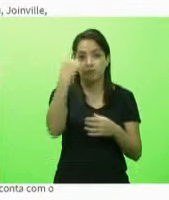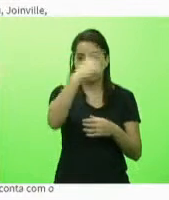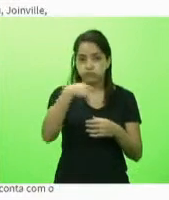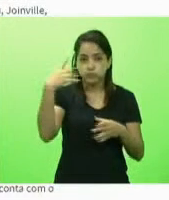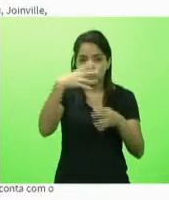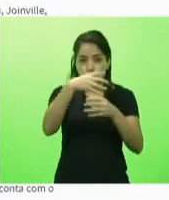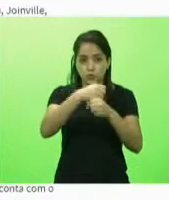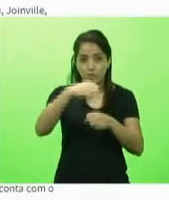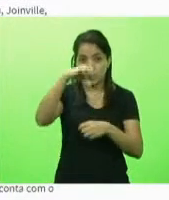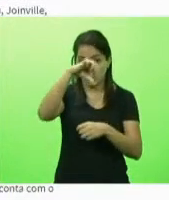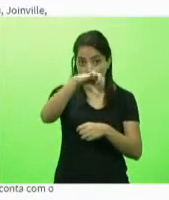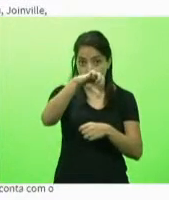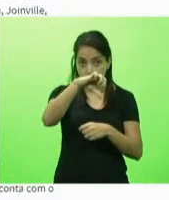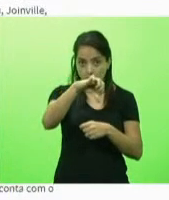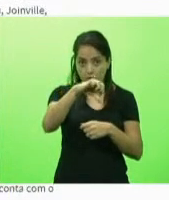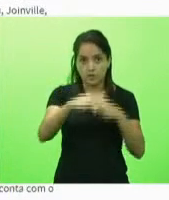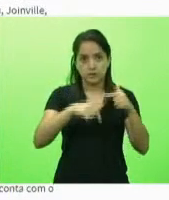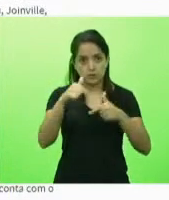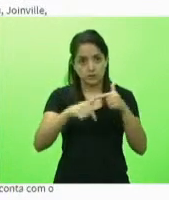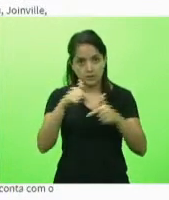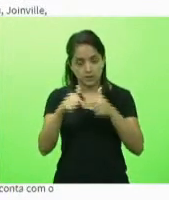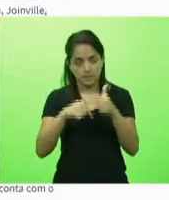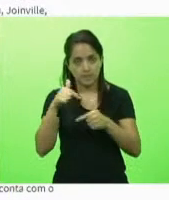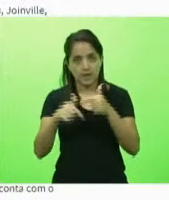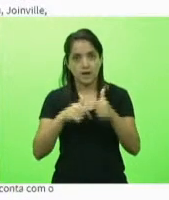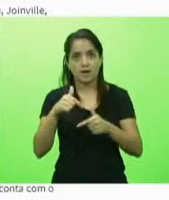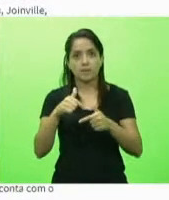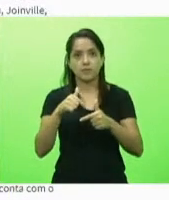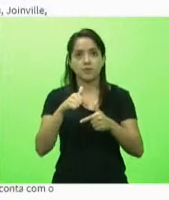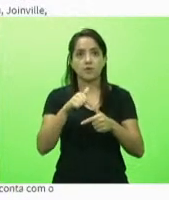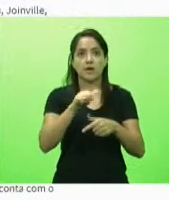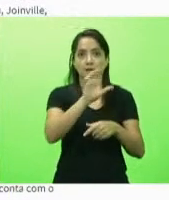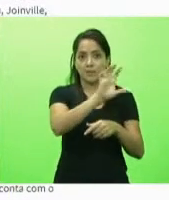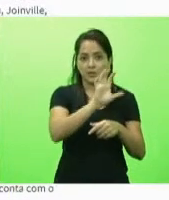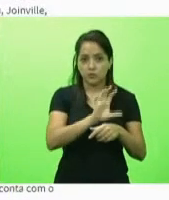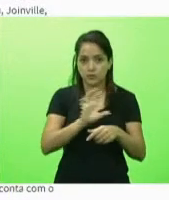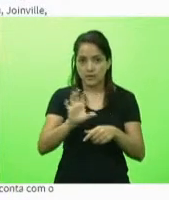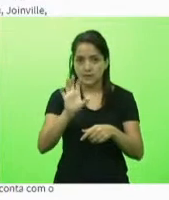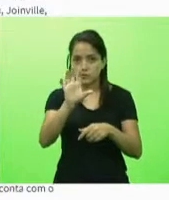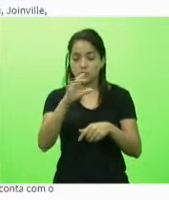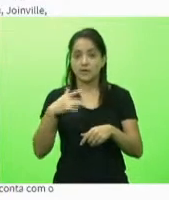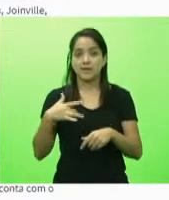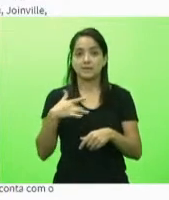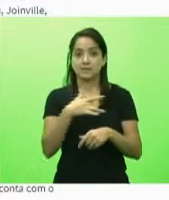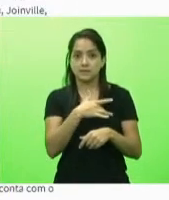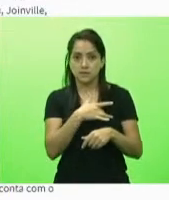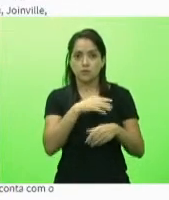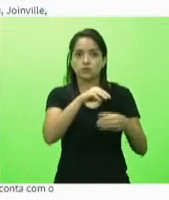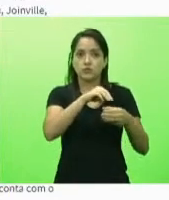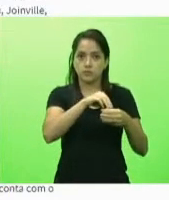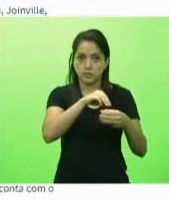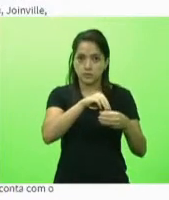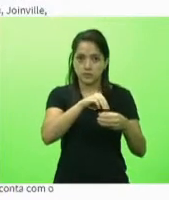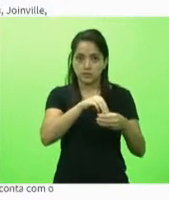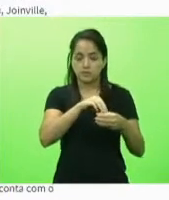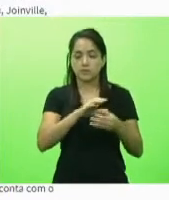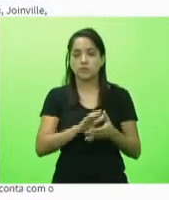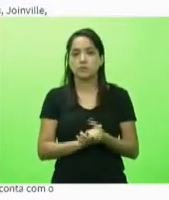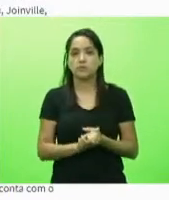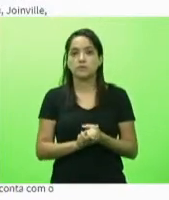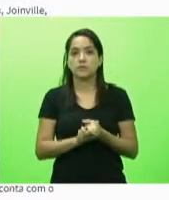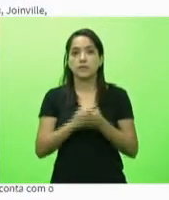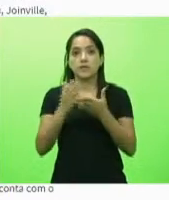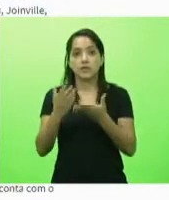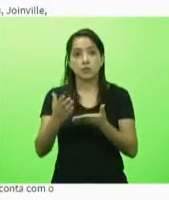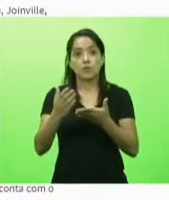nós descentralizamos essas doses para todas as regionais de saúde e para os municípios lembrando que quando o estado